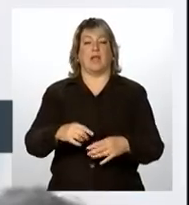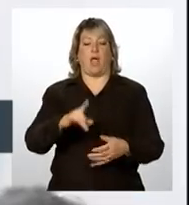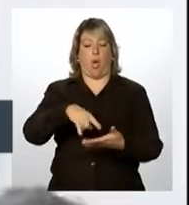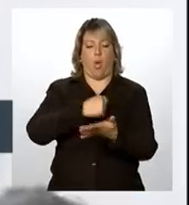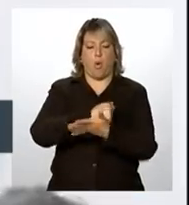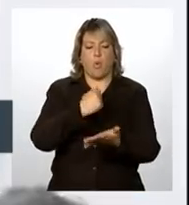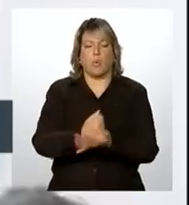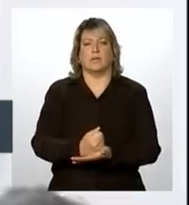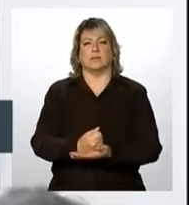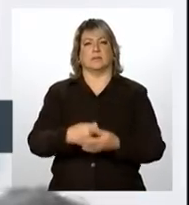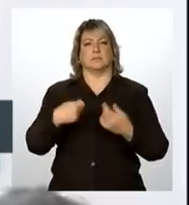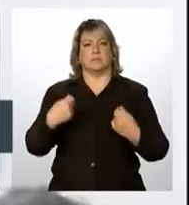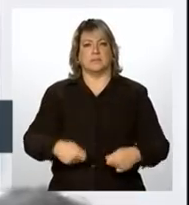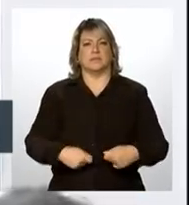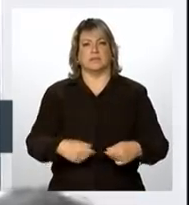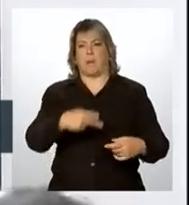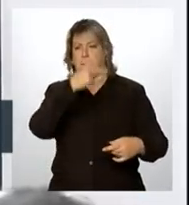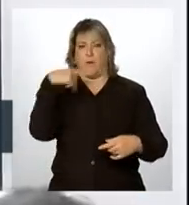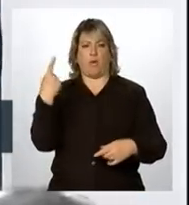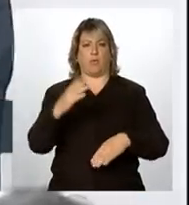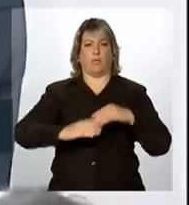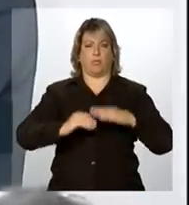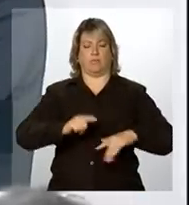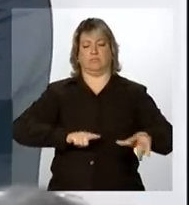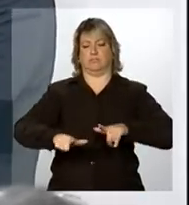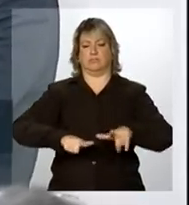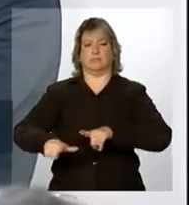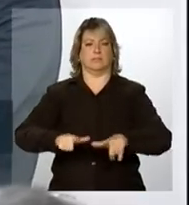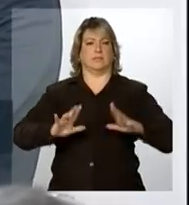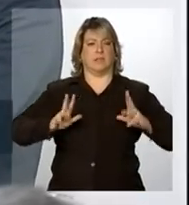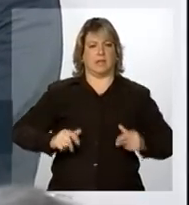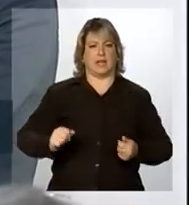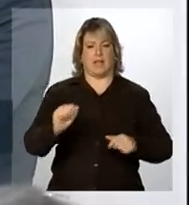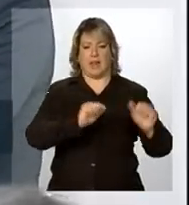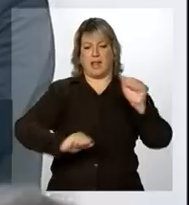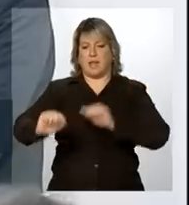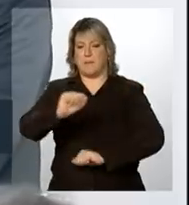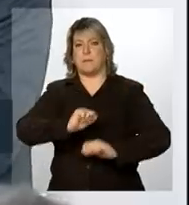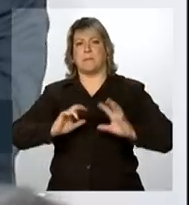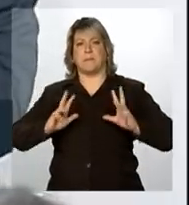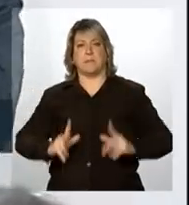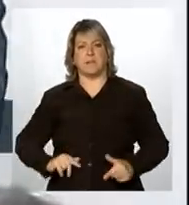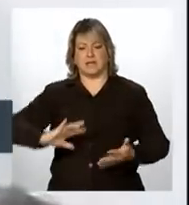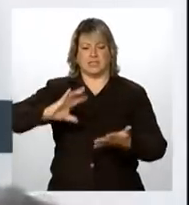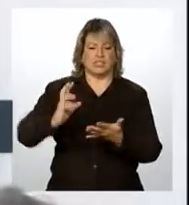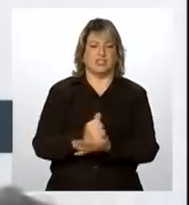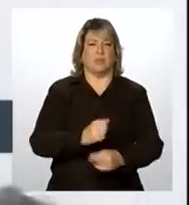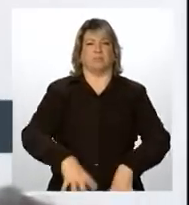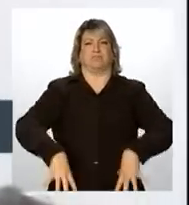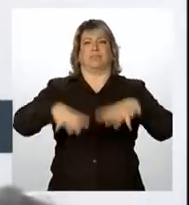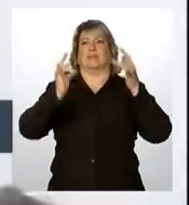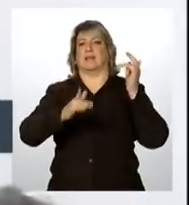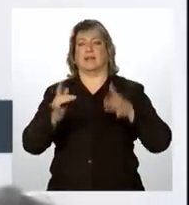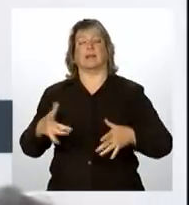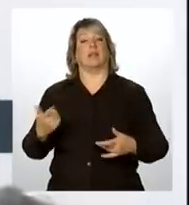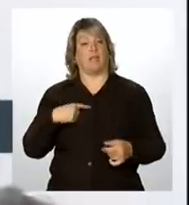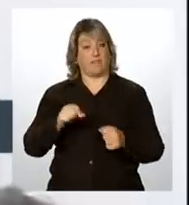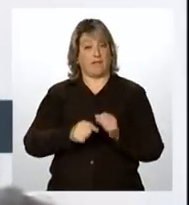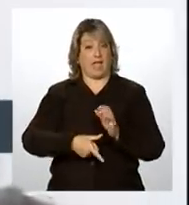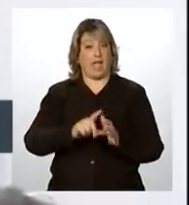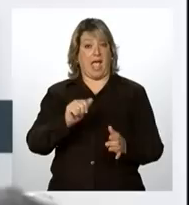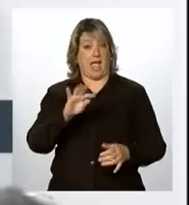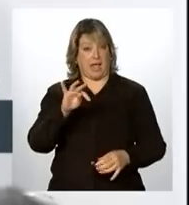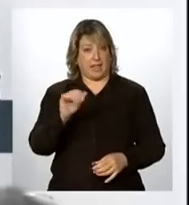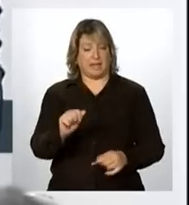seja do material ou seja do serviço a ser efetivado. O é que nós fizemos? Fizemos uma ata de registro de preço onde foi